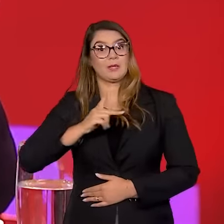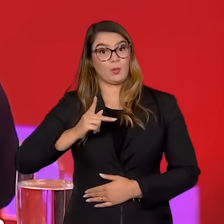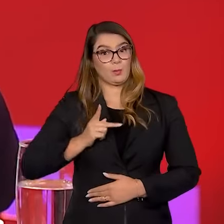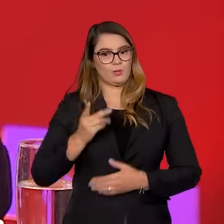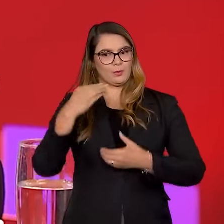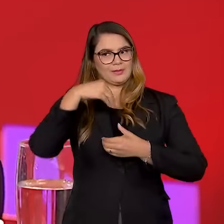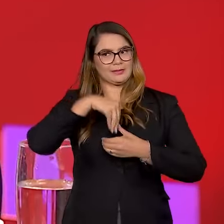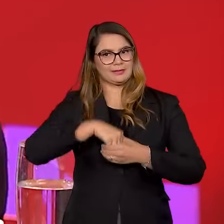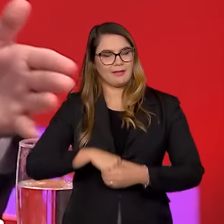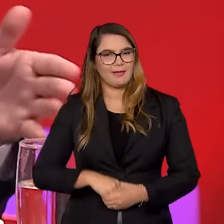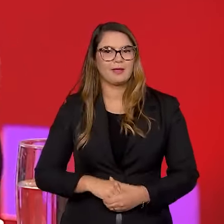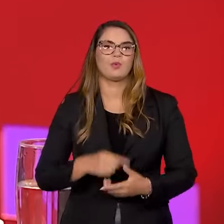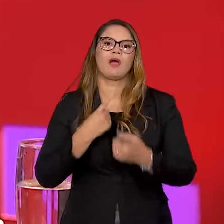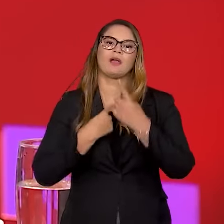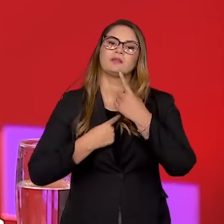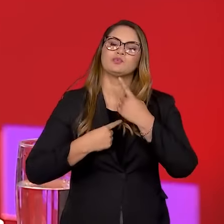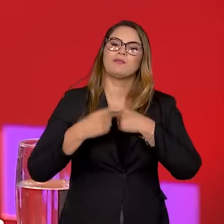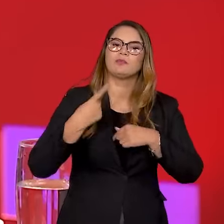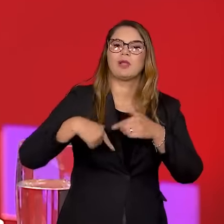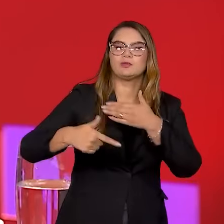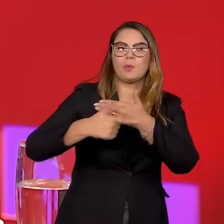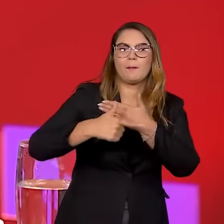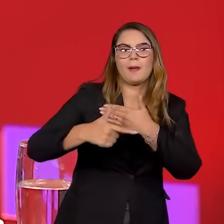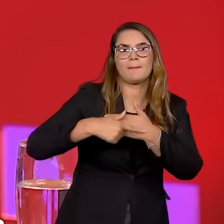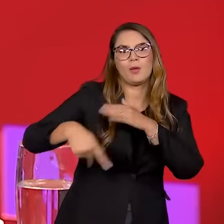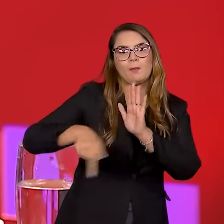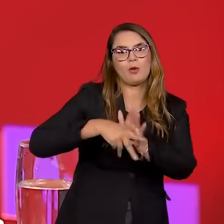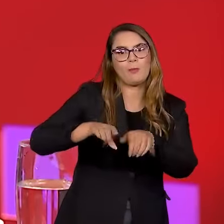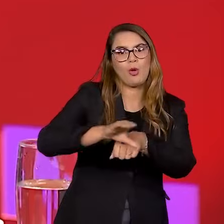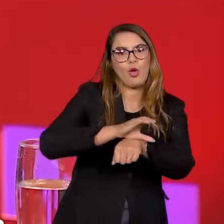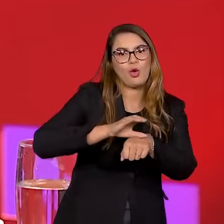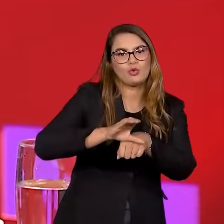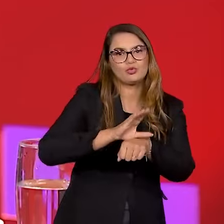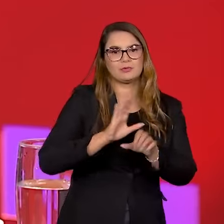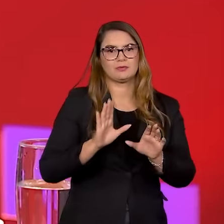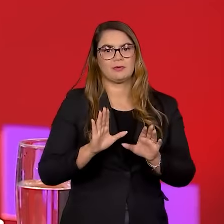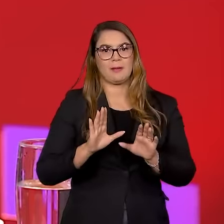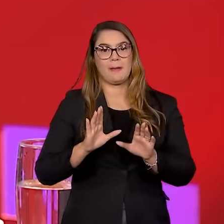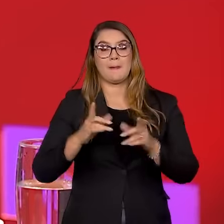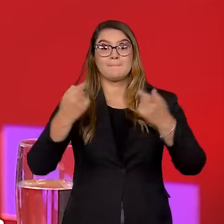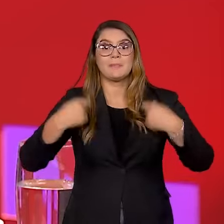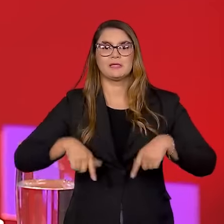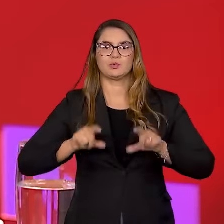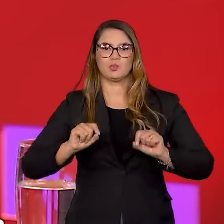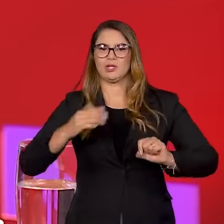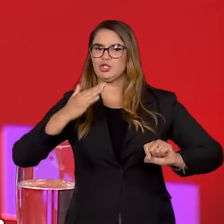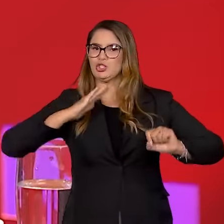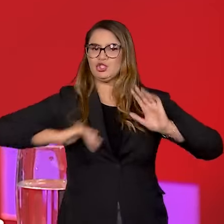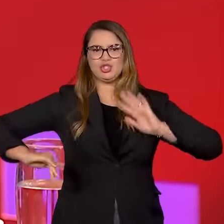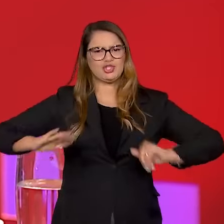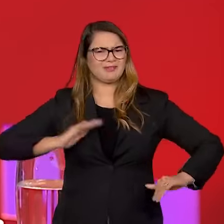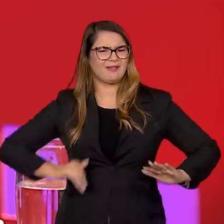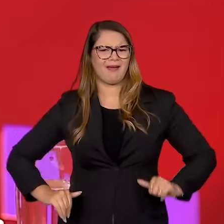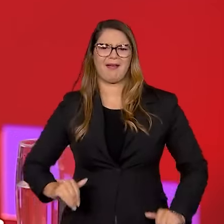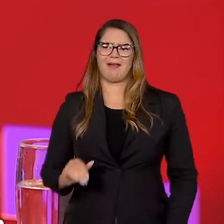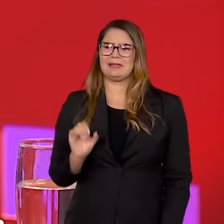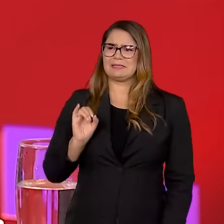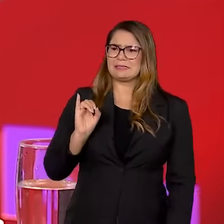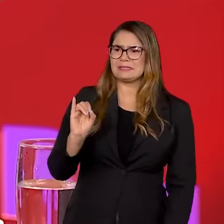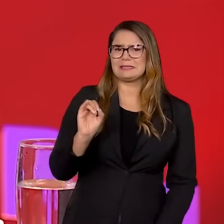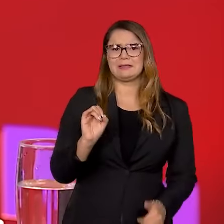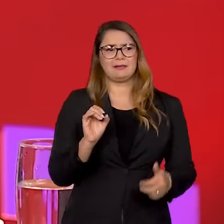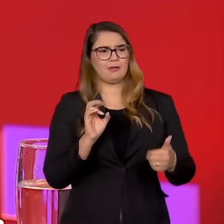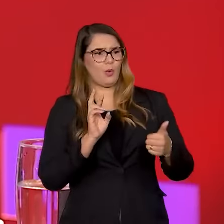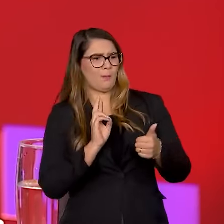vocação constitucional. E para isso, evidentemente, ele precisa se desaparelhar, se desinstrumentalizar. Se o promotor ou o Procurador de